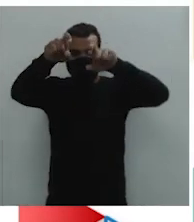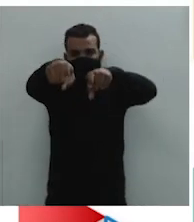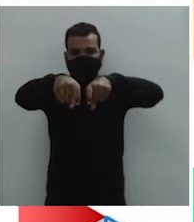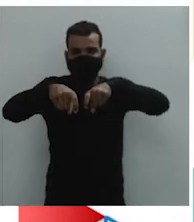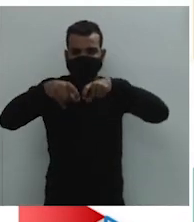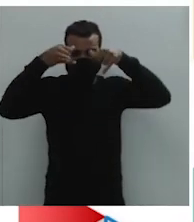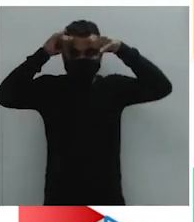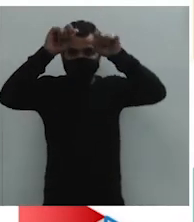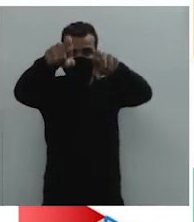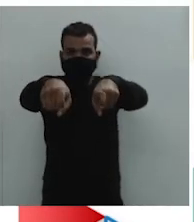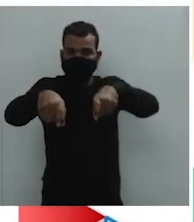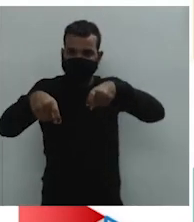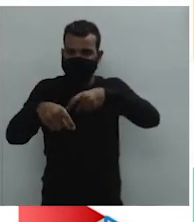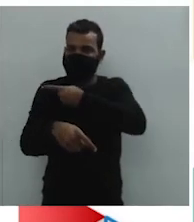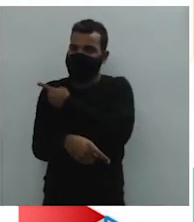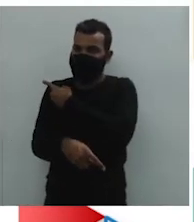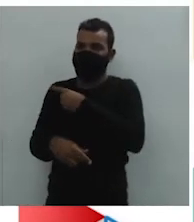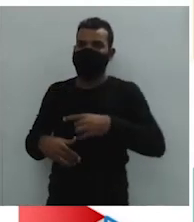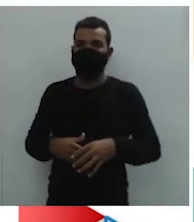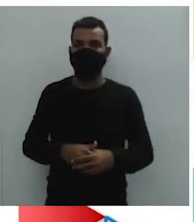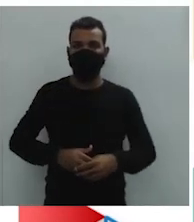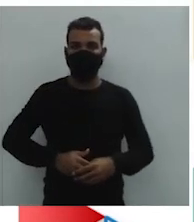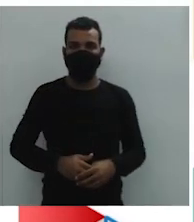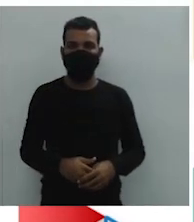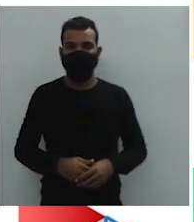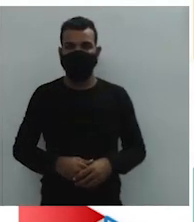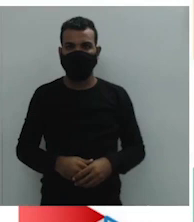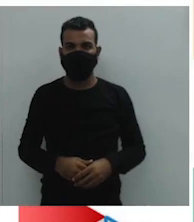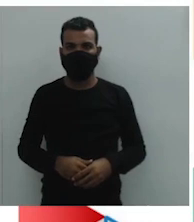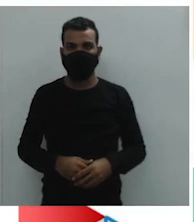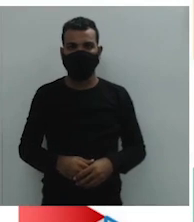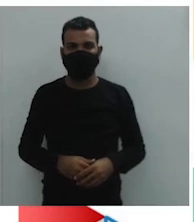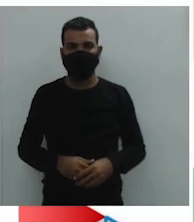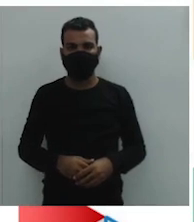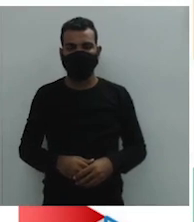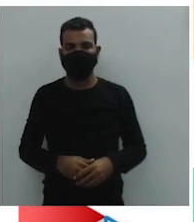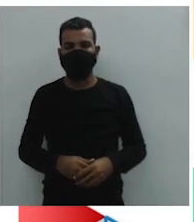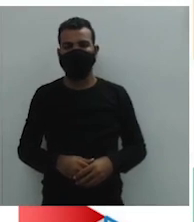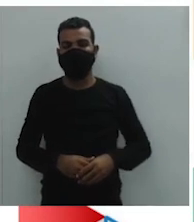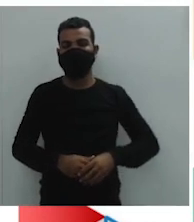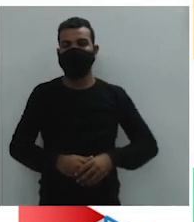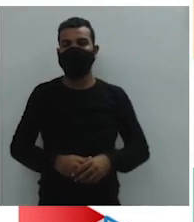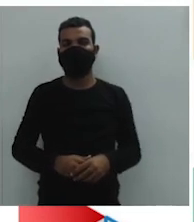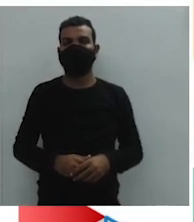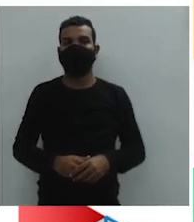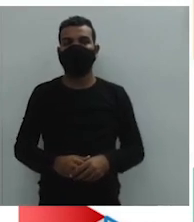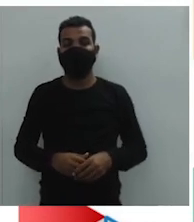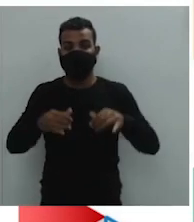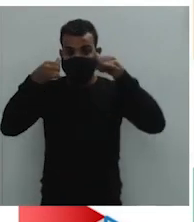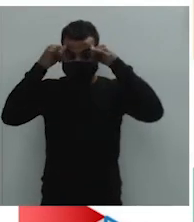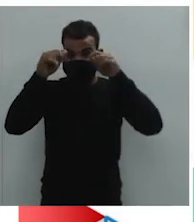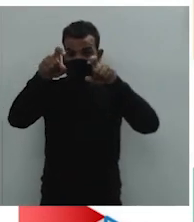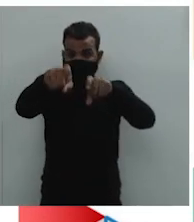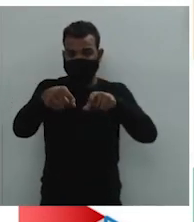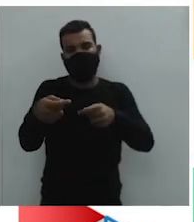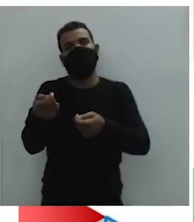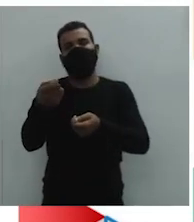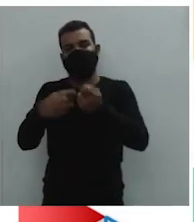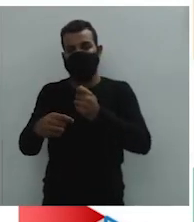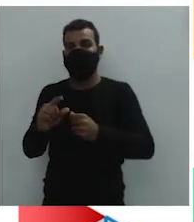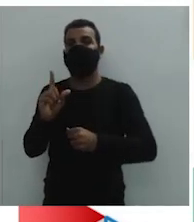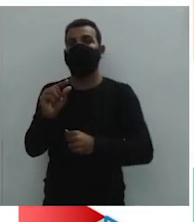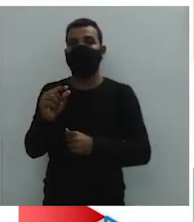coisa linda. A pecuária, acompanha comigo. A pecuária, ela foi uma atividade econômica, né?